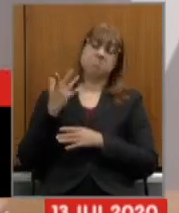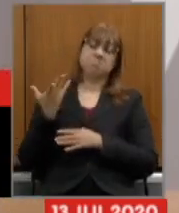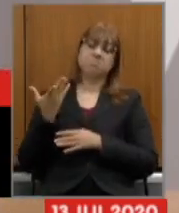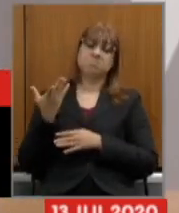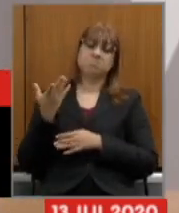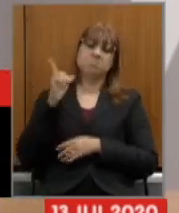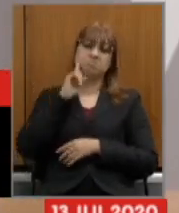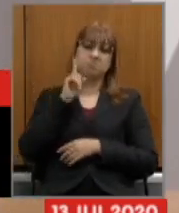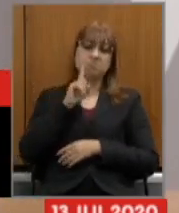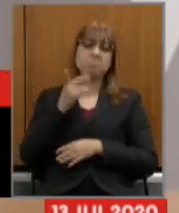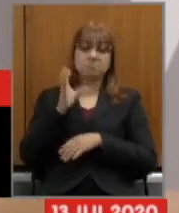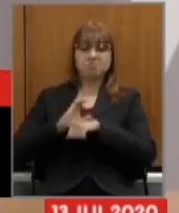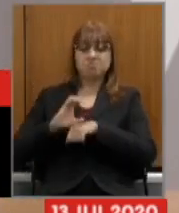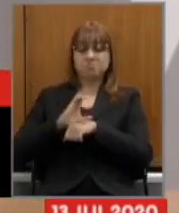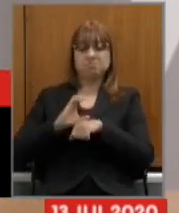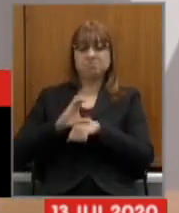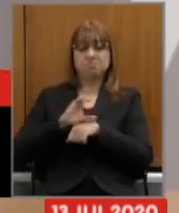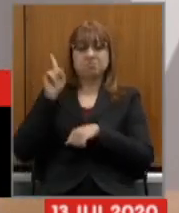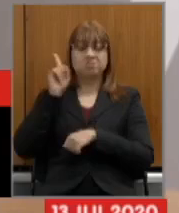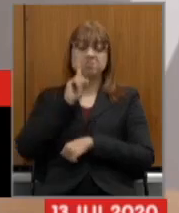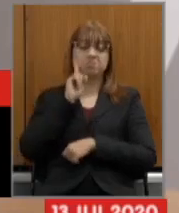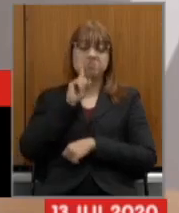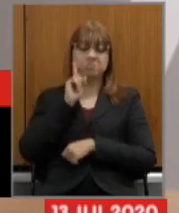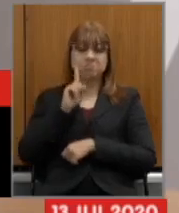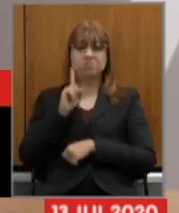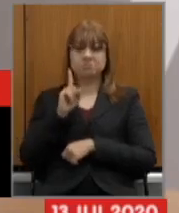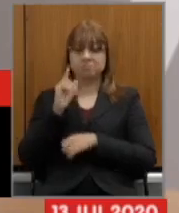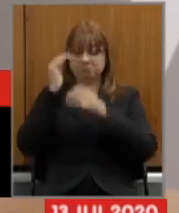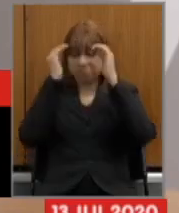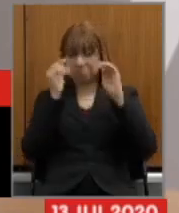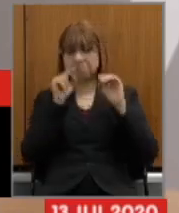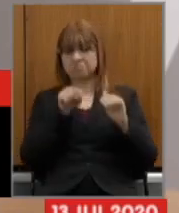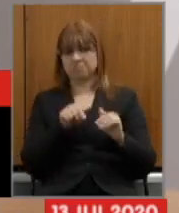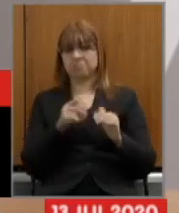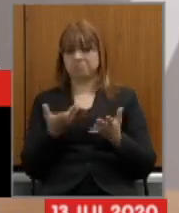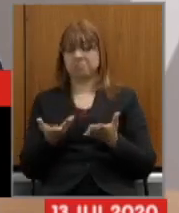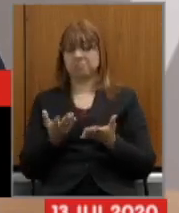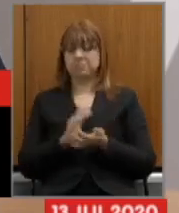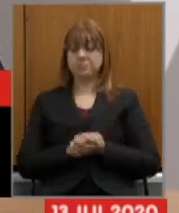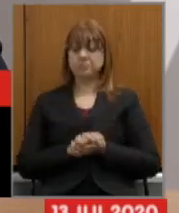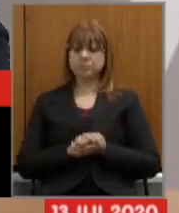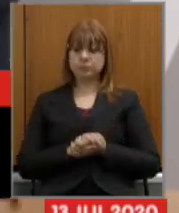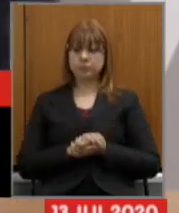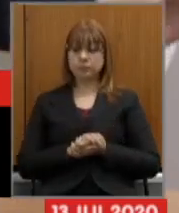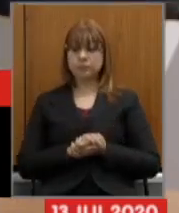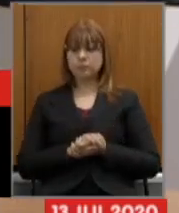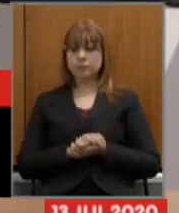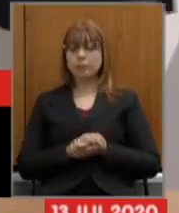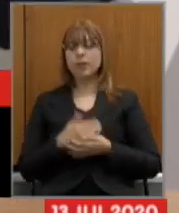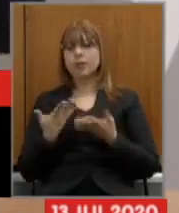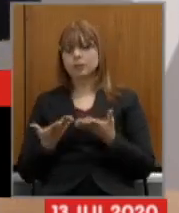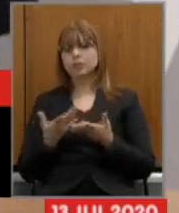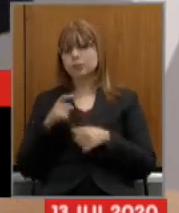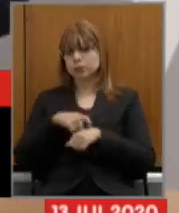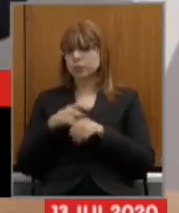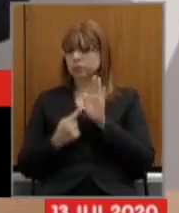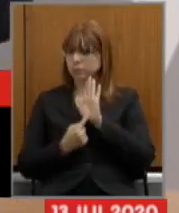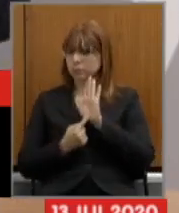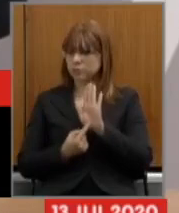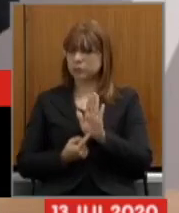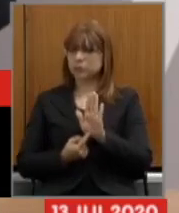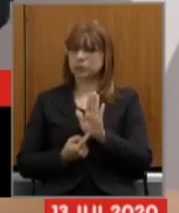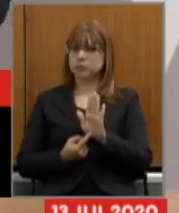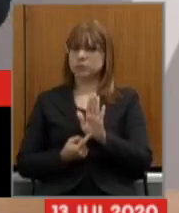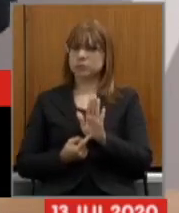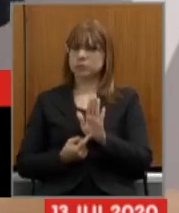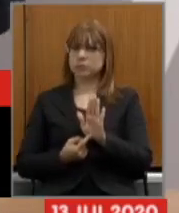constituição americana que se fundamentou nesse pilar secretário Igor e quando essa apresentação que foi